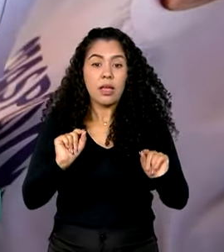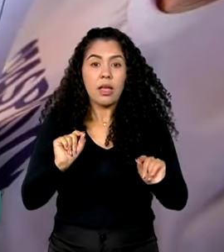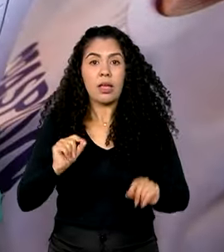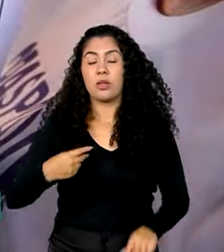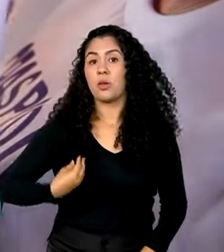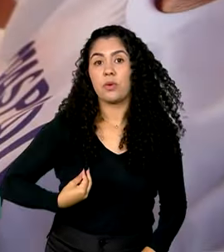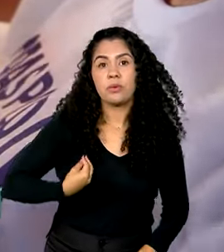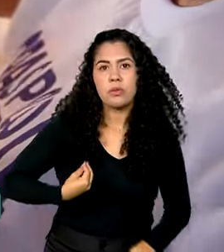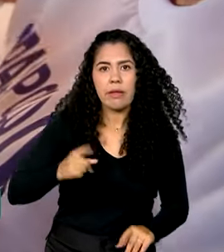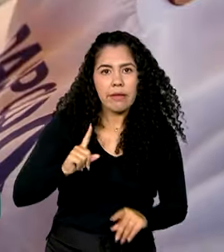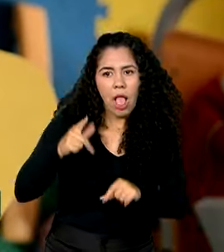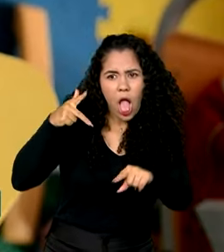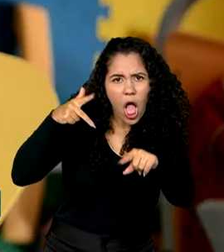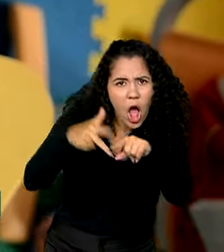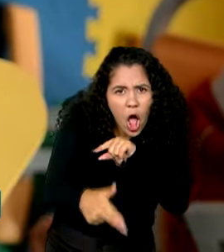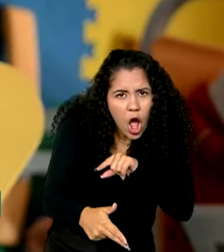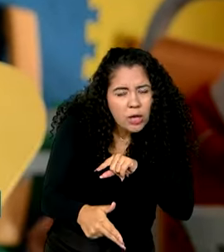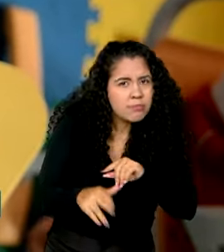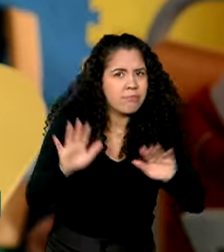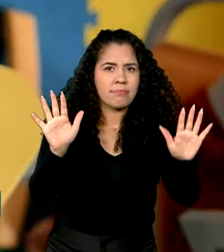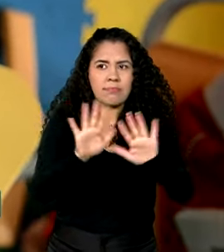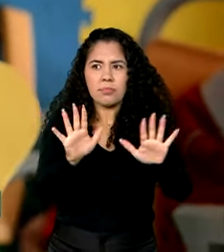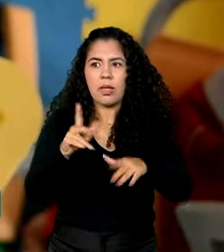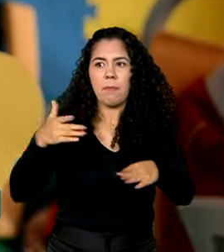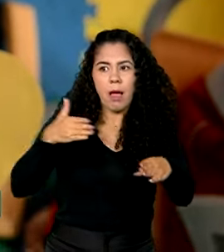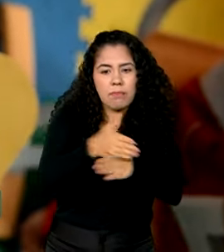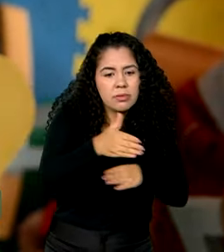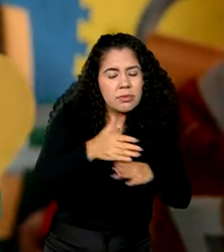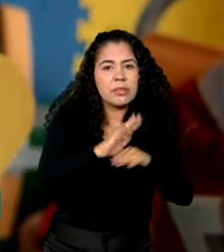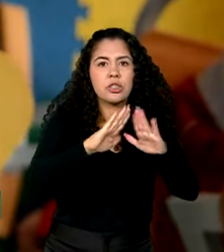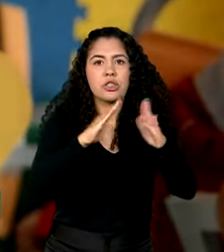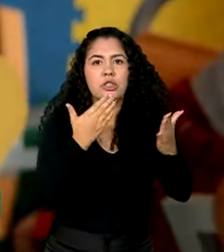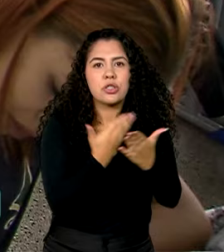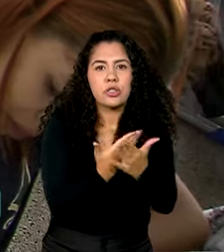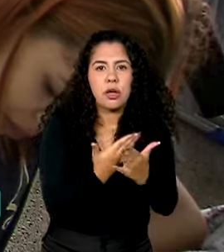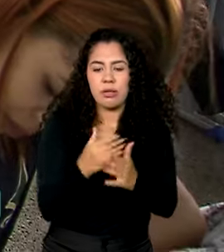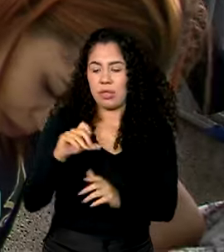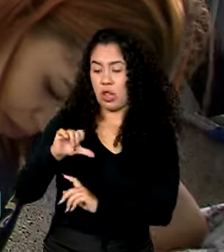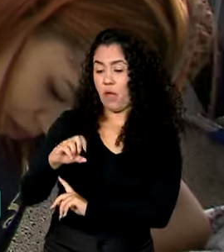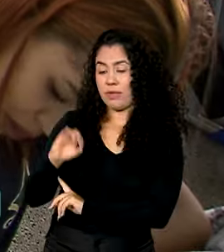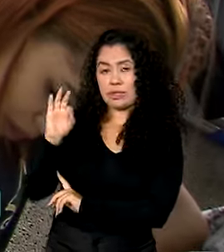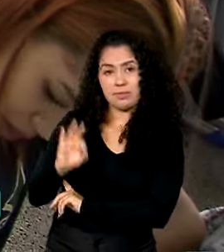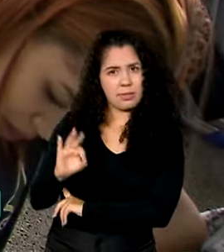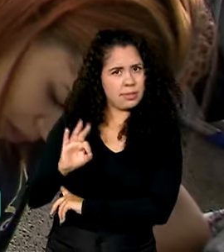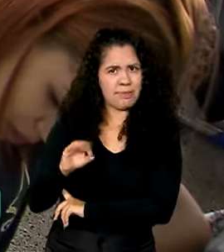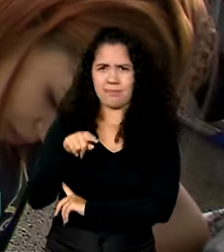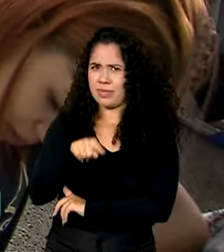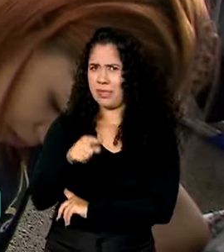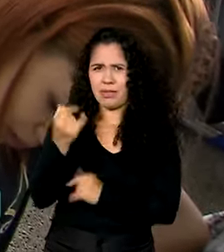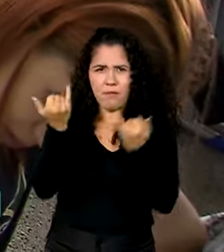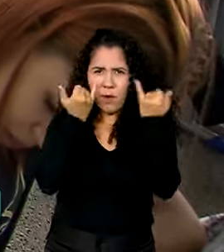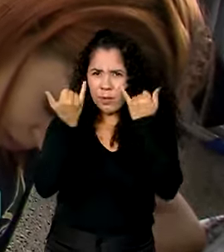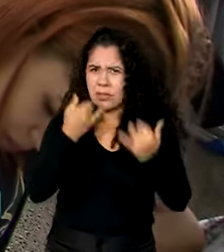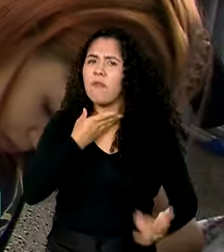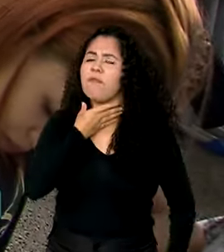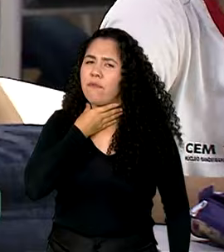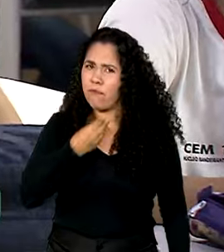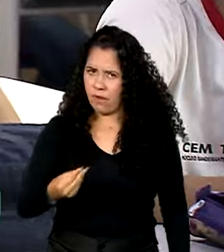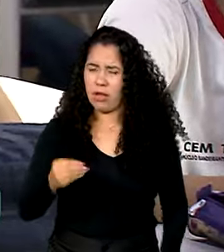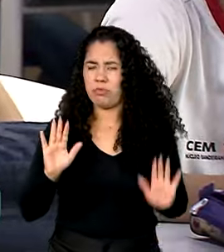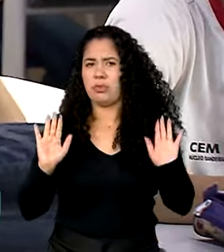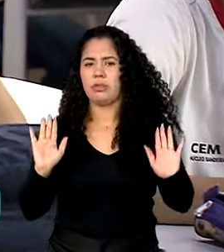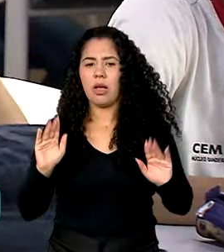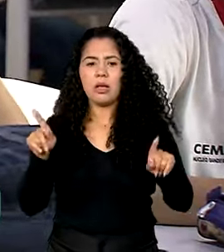corte do Bolsa Família por frequência escolar de 90%. Não acredite nessa informação